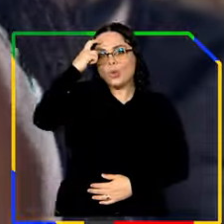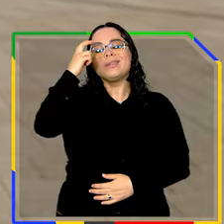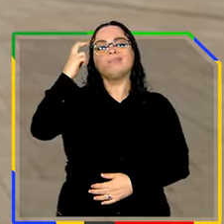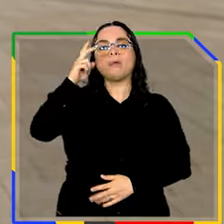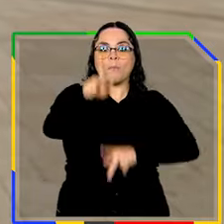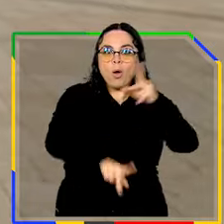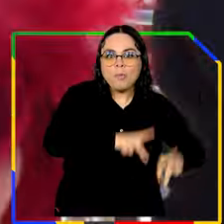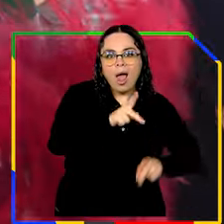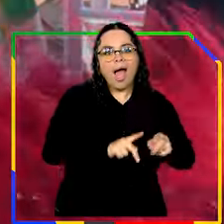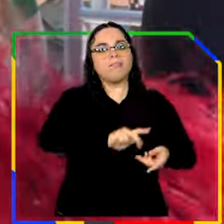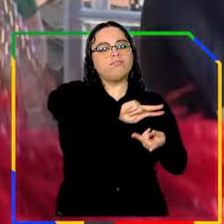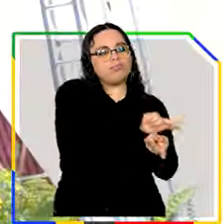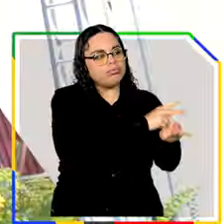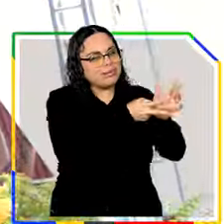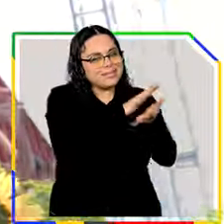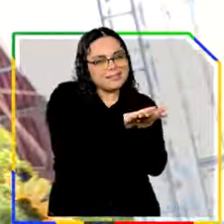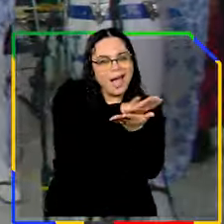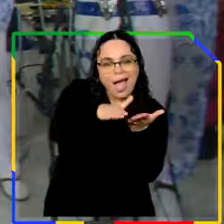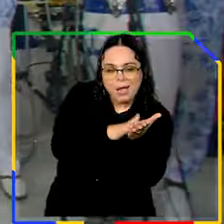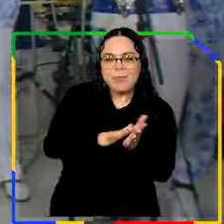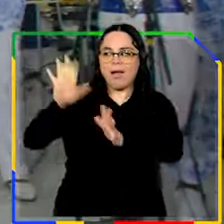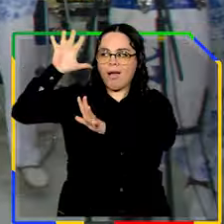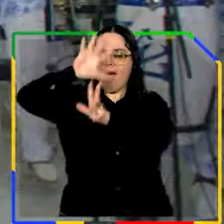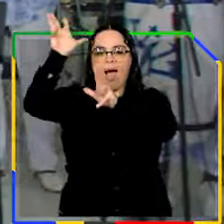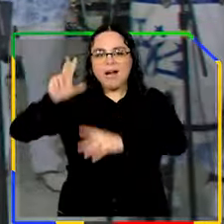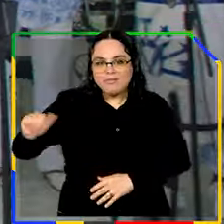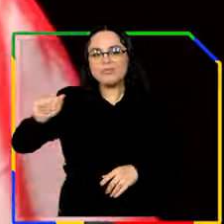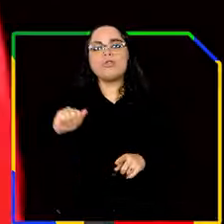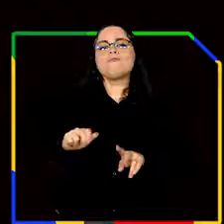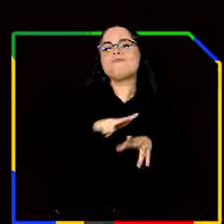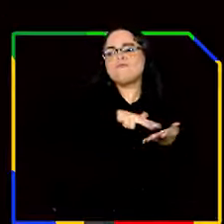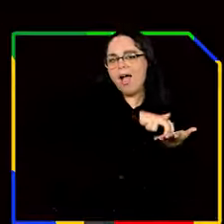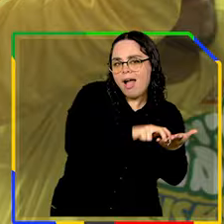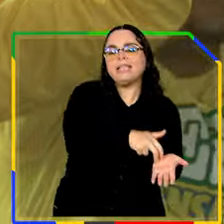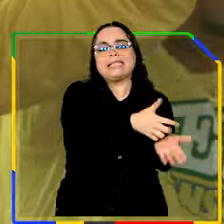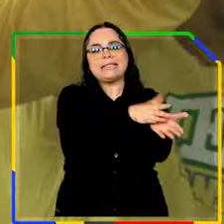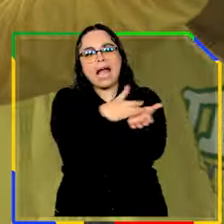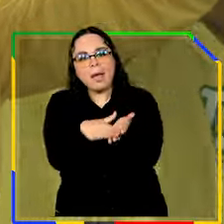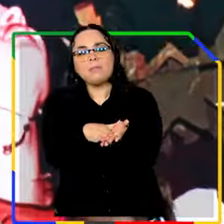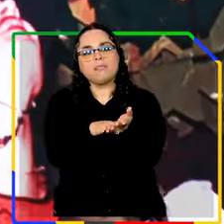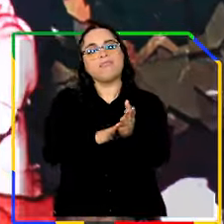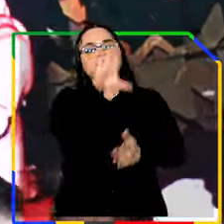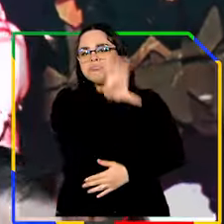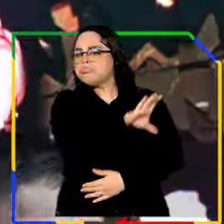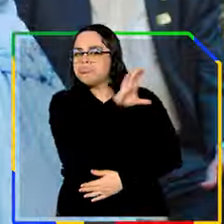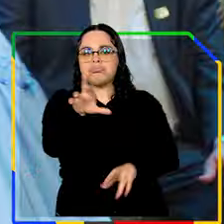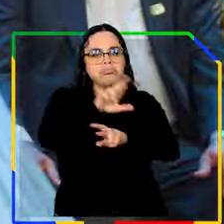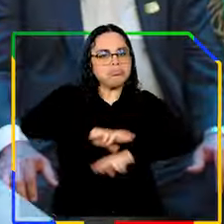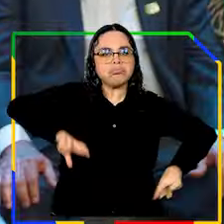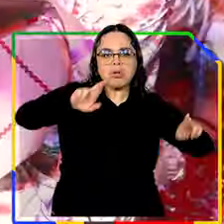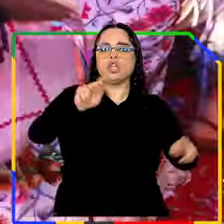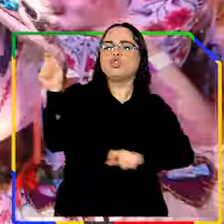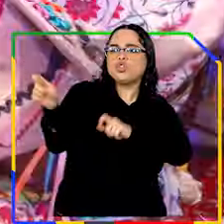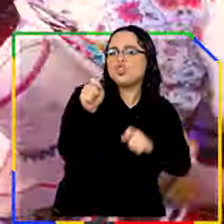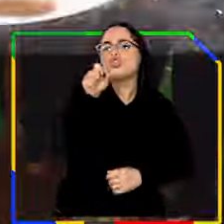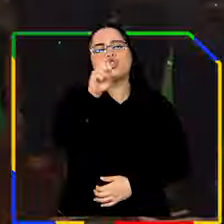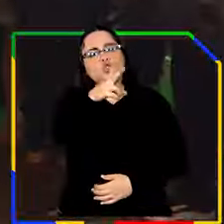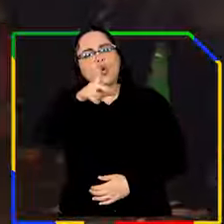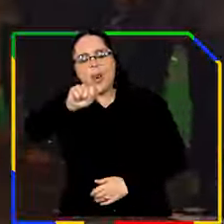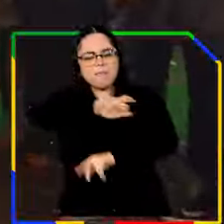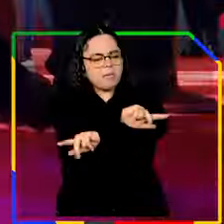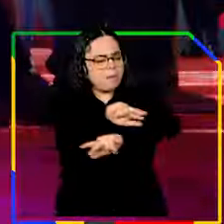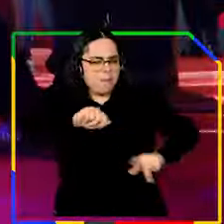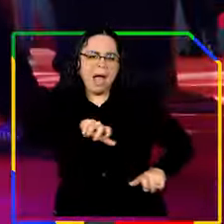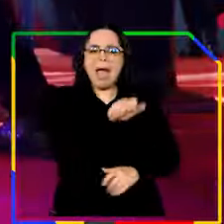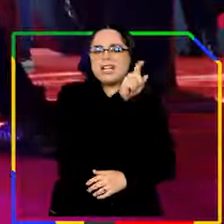o samba, o frevo, os bois, os afros e afoxés, o funk, o gospel, o circo, a chula, o forró, o